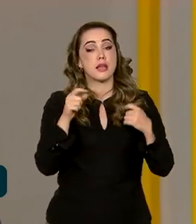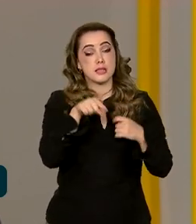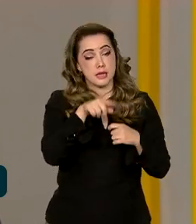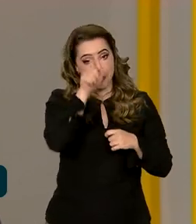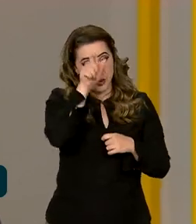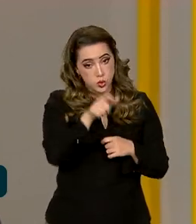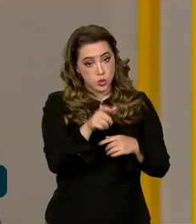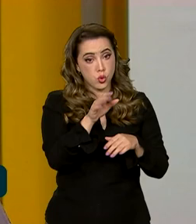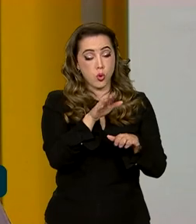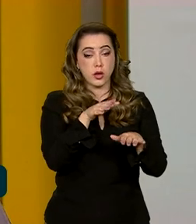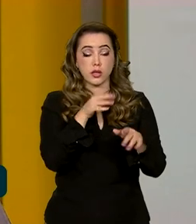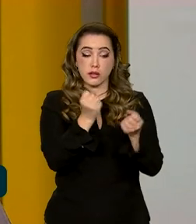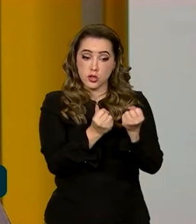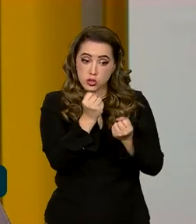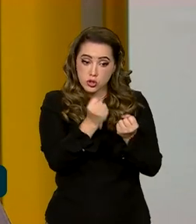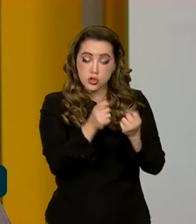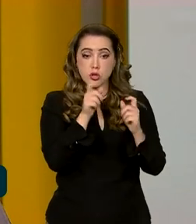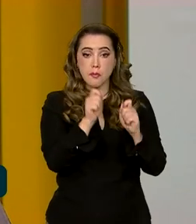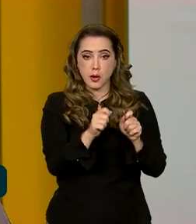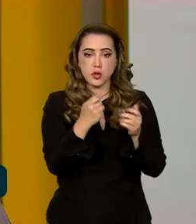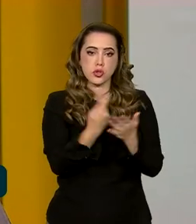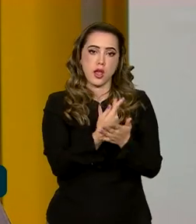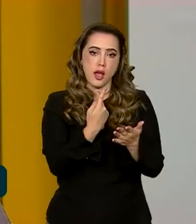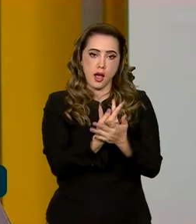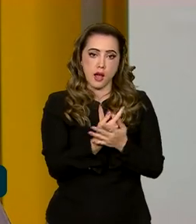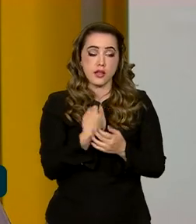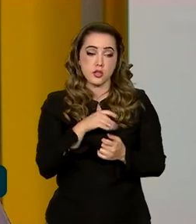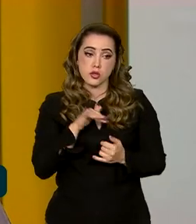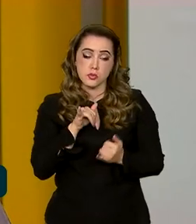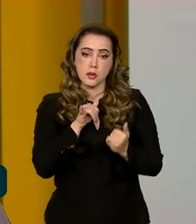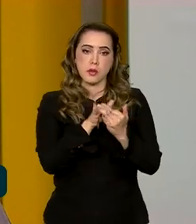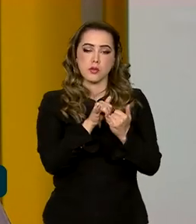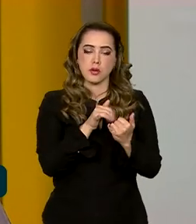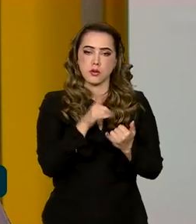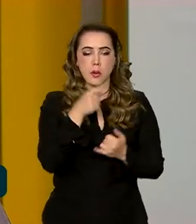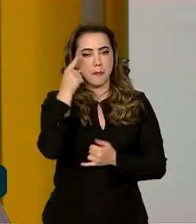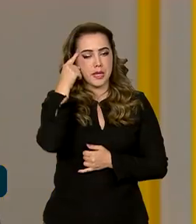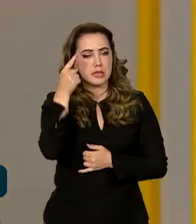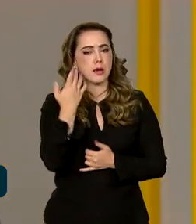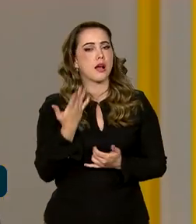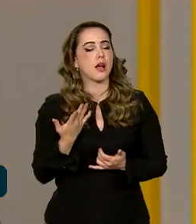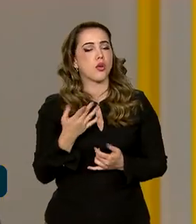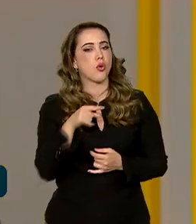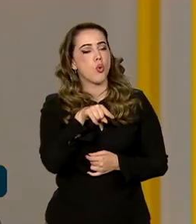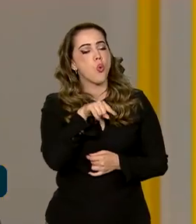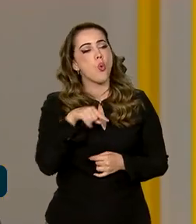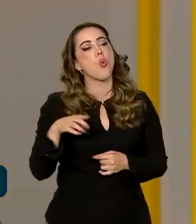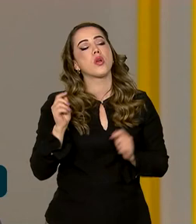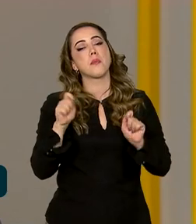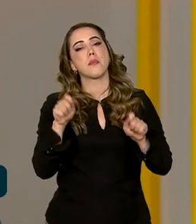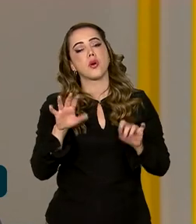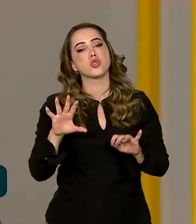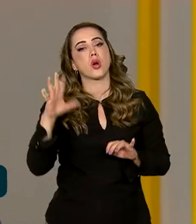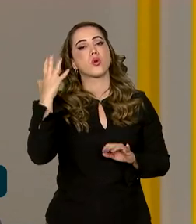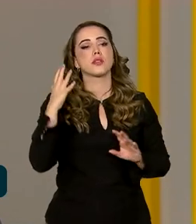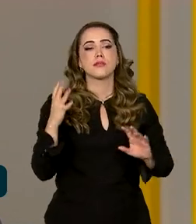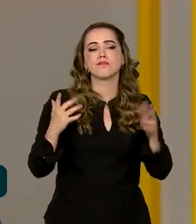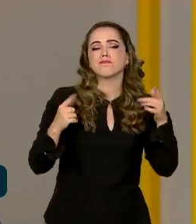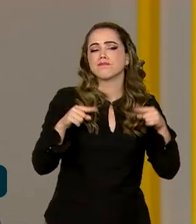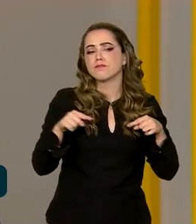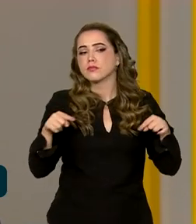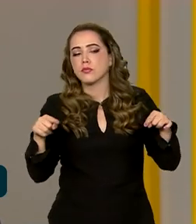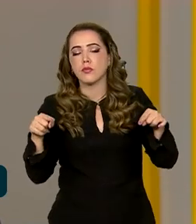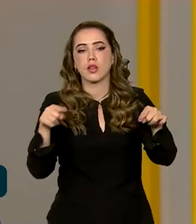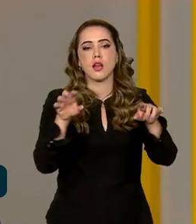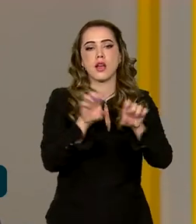errar, e aí a gente tem que perdoar o erro, não assim que funciona? É verdade. Então temos que pensar em tudo que está ao redor do sinistro de trânsito,